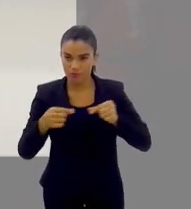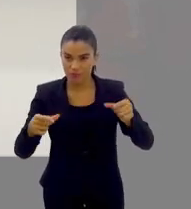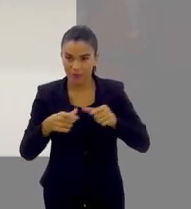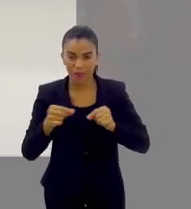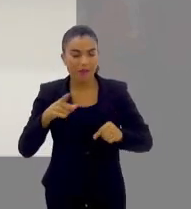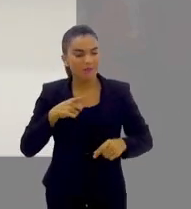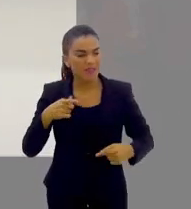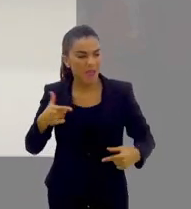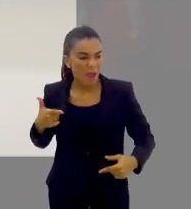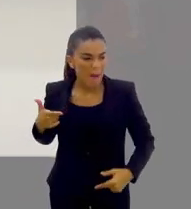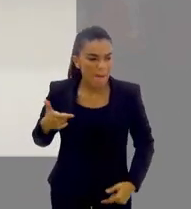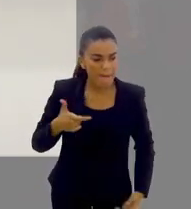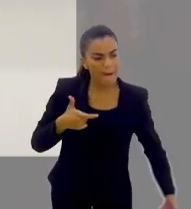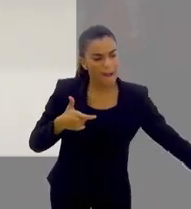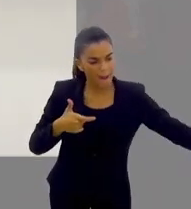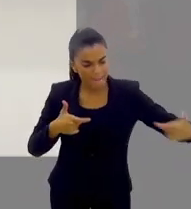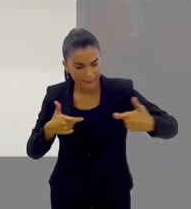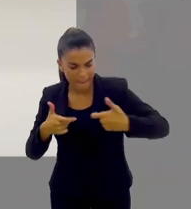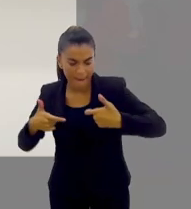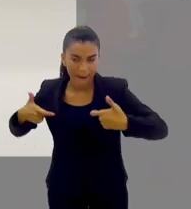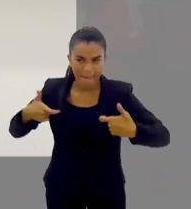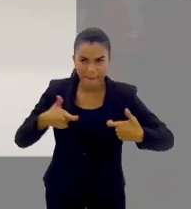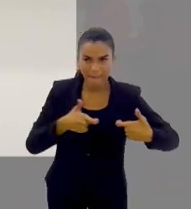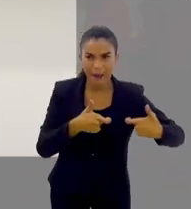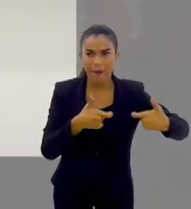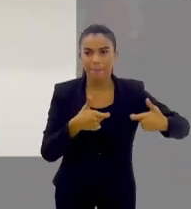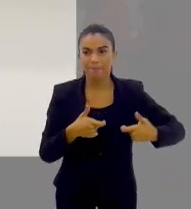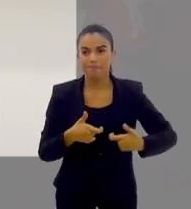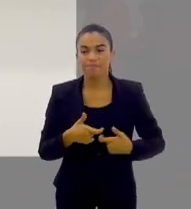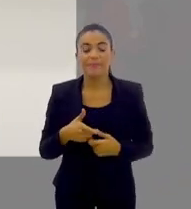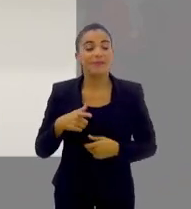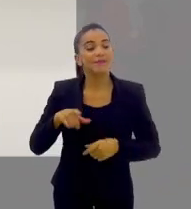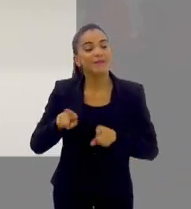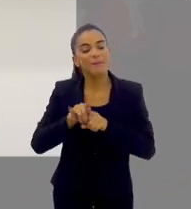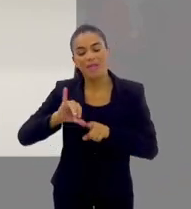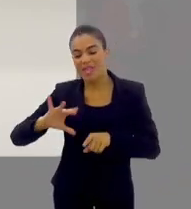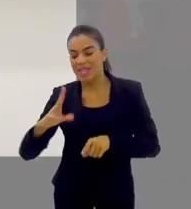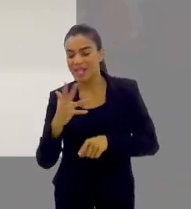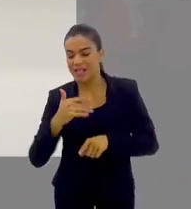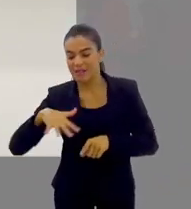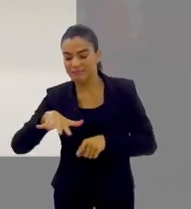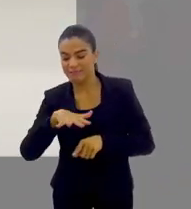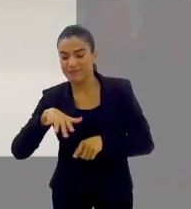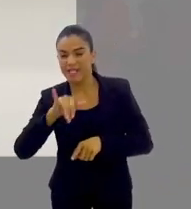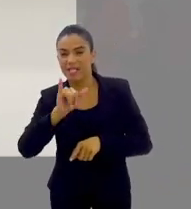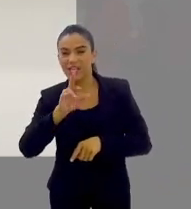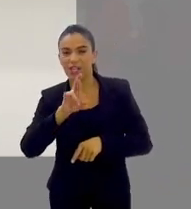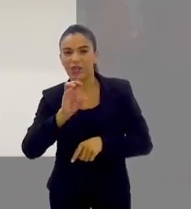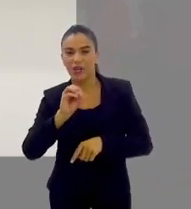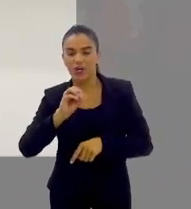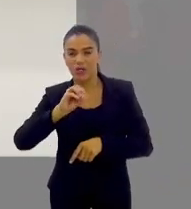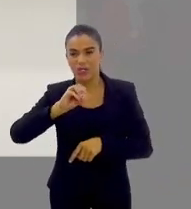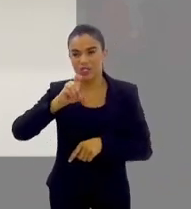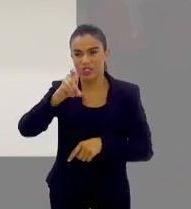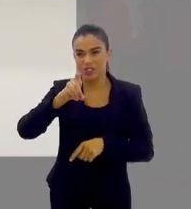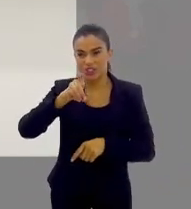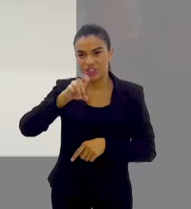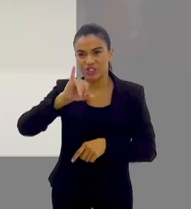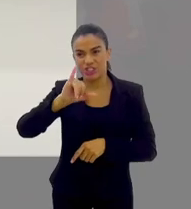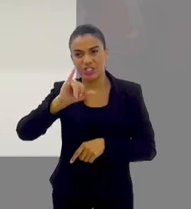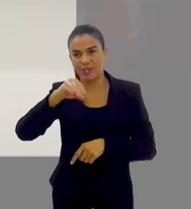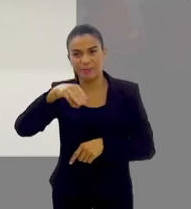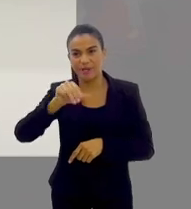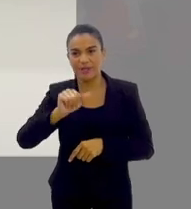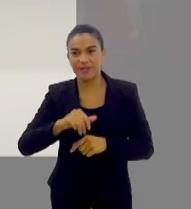ataques em Midway, lá, depois, nas ilhas de Yojima, e aí,